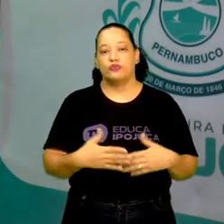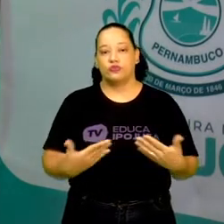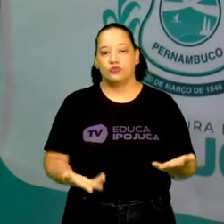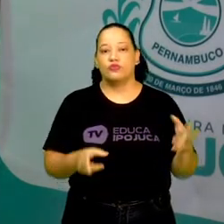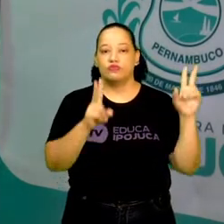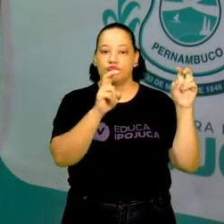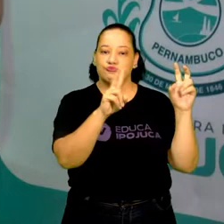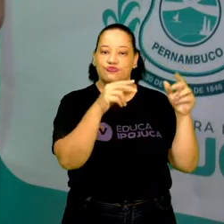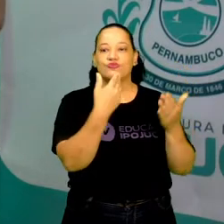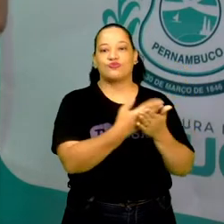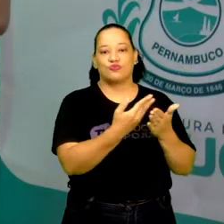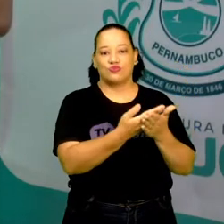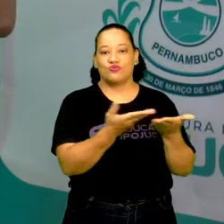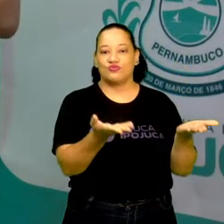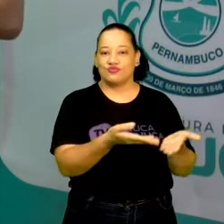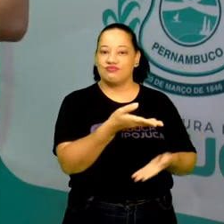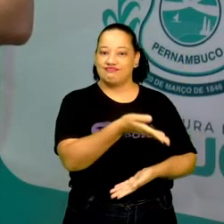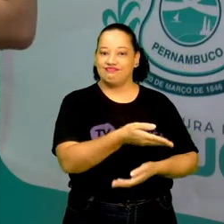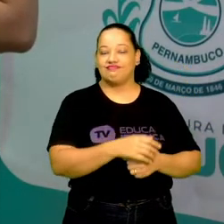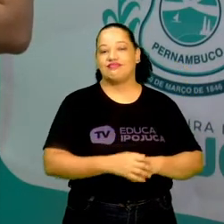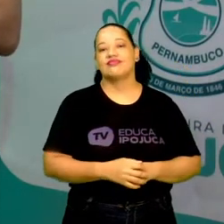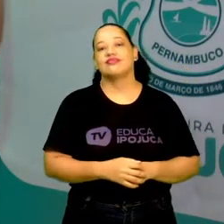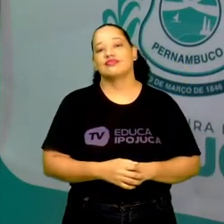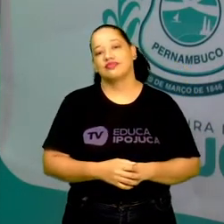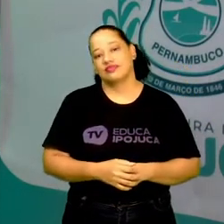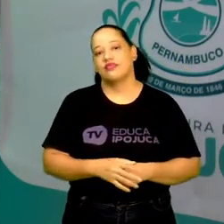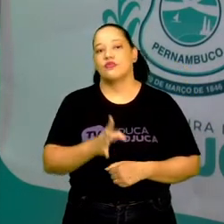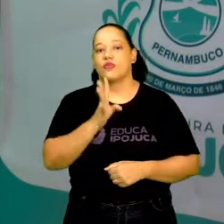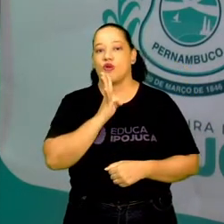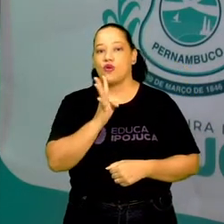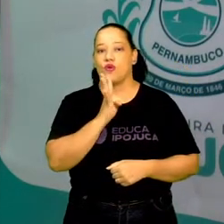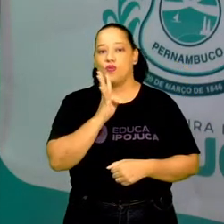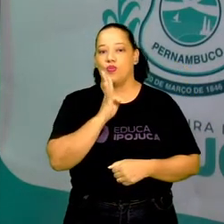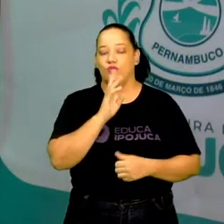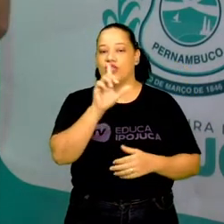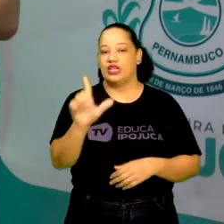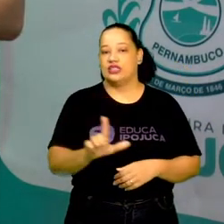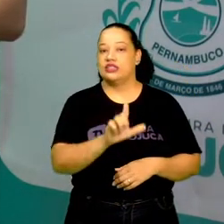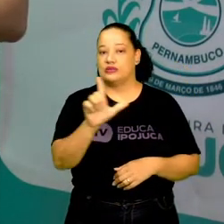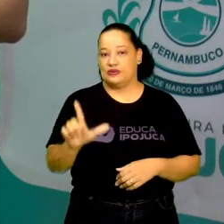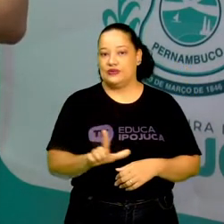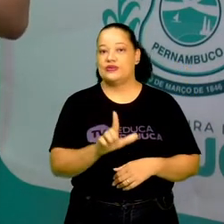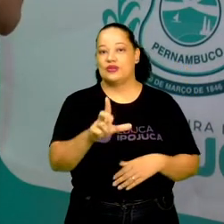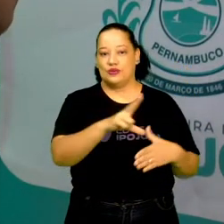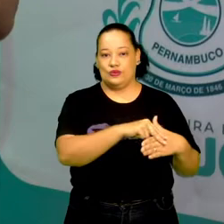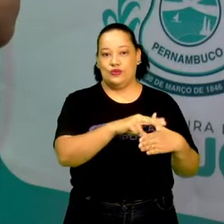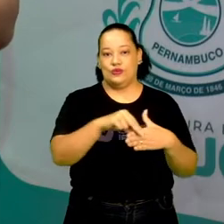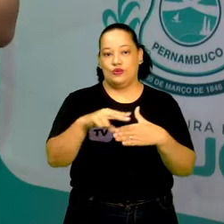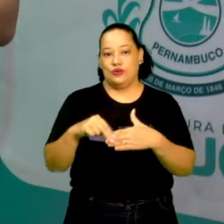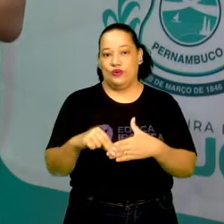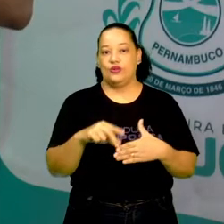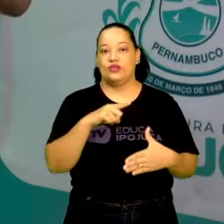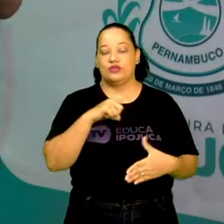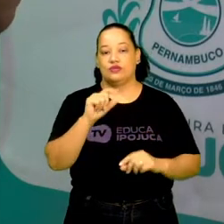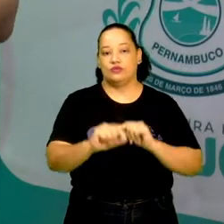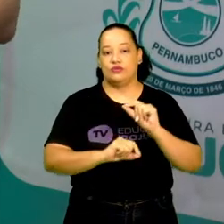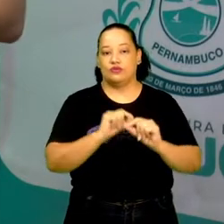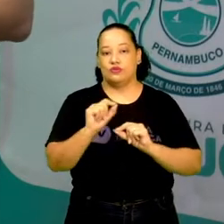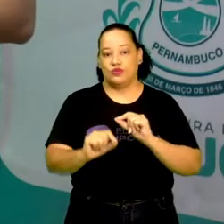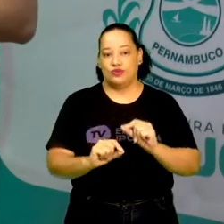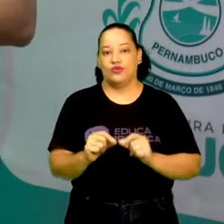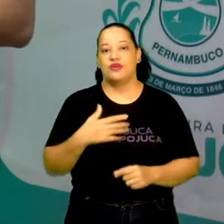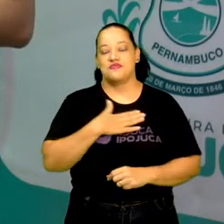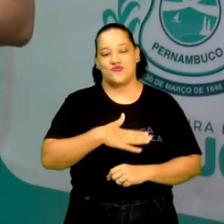assuntos que estudamos agora há pouco. Conhecendo a literatura de Cordel, tivemos esse